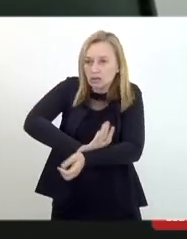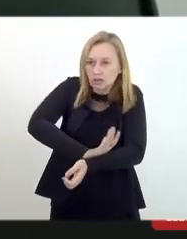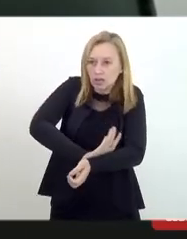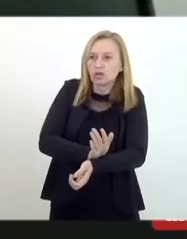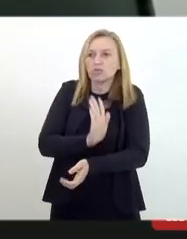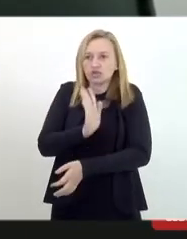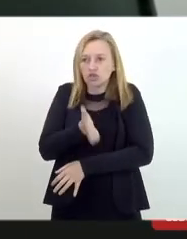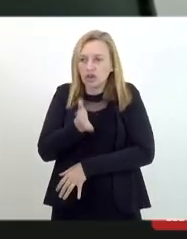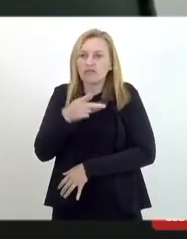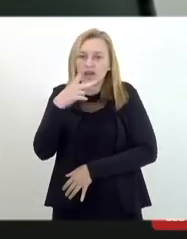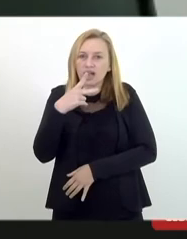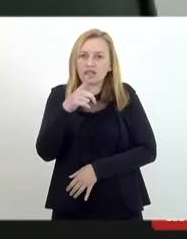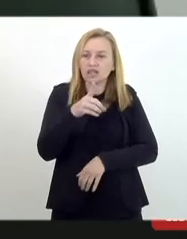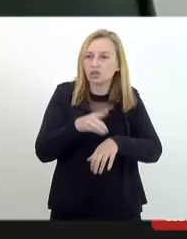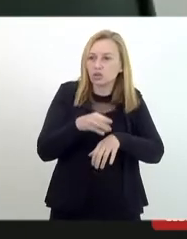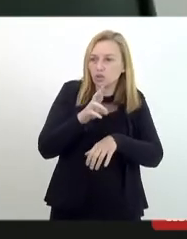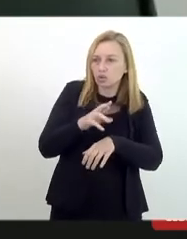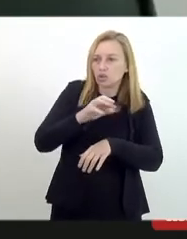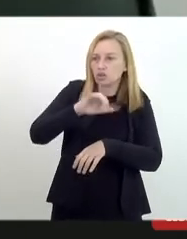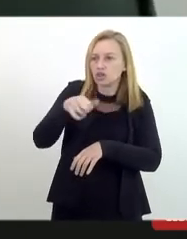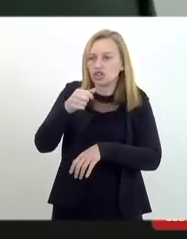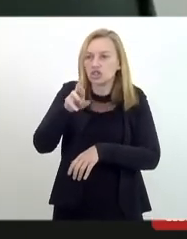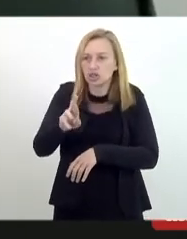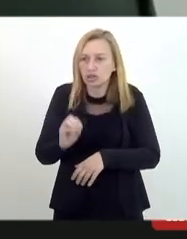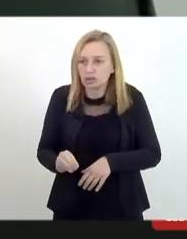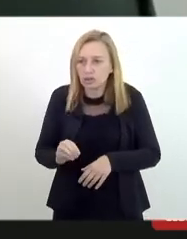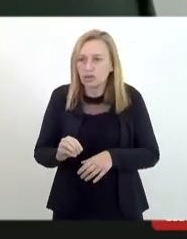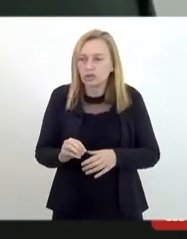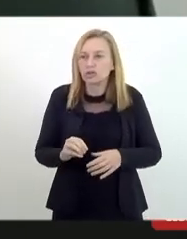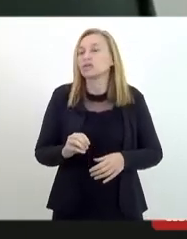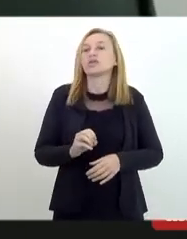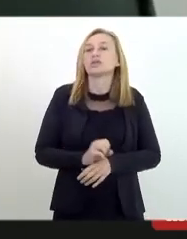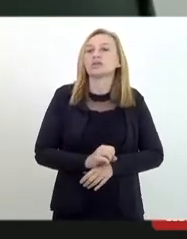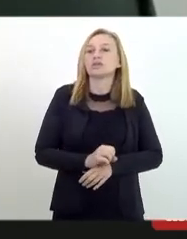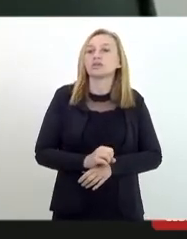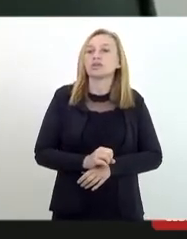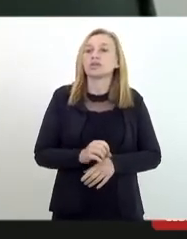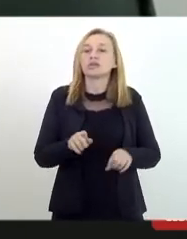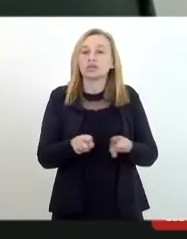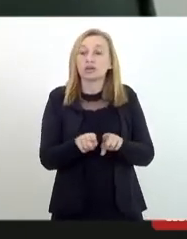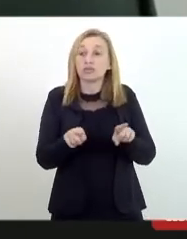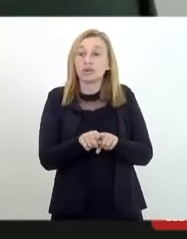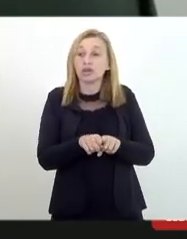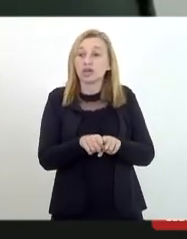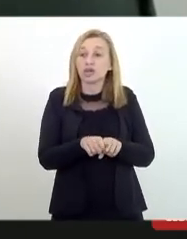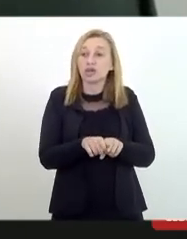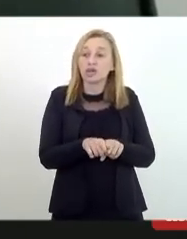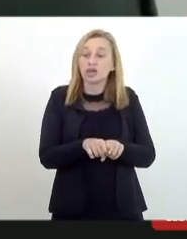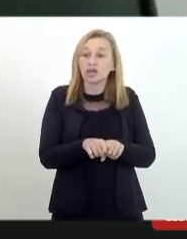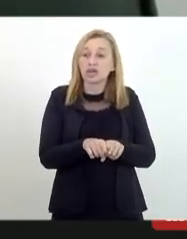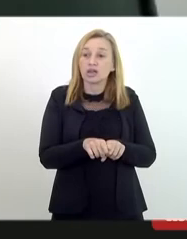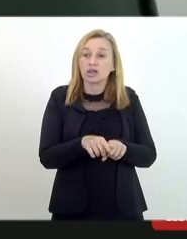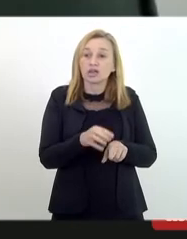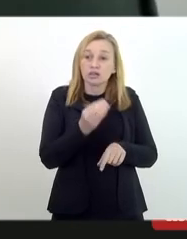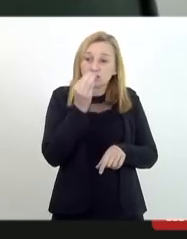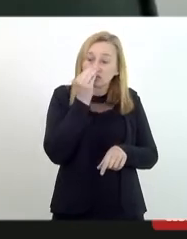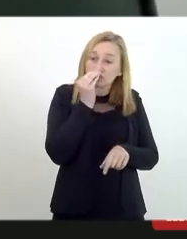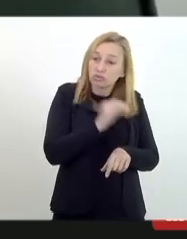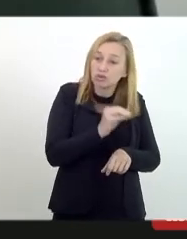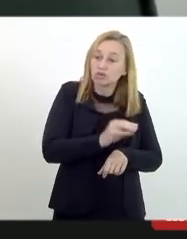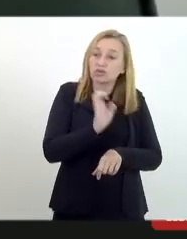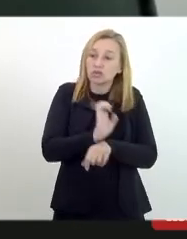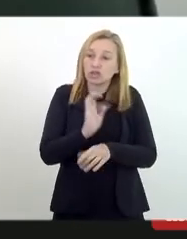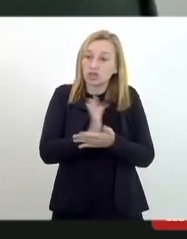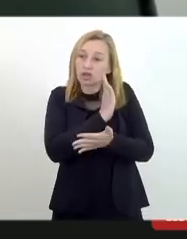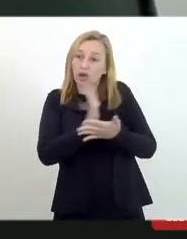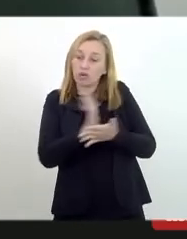trouxe aí o doutor Jaime. e a omissão do Estado na maioria dos pontos e dos casos, que